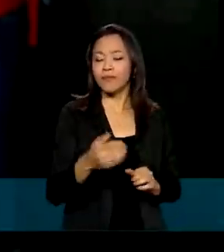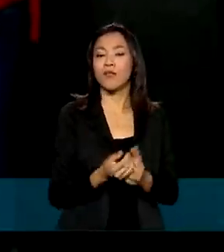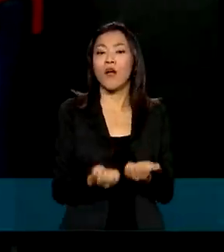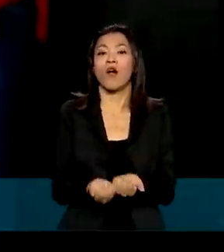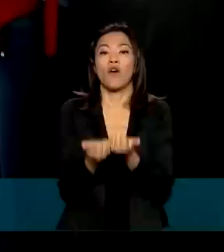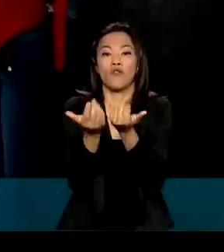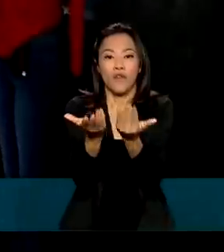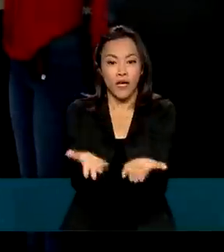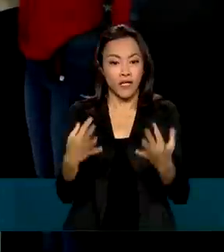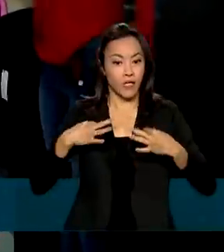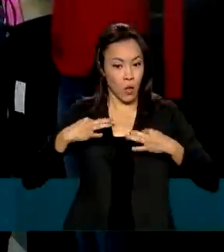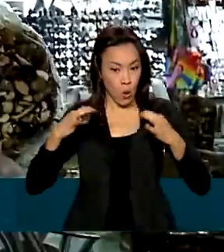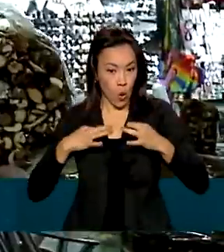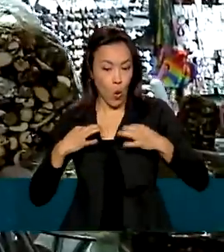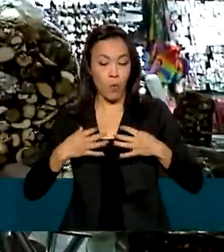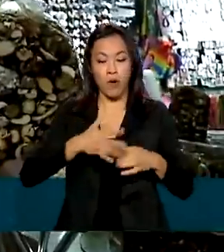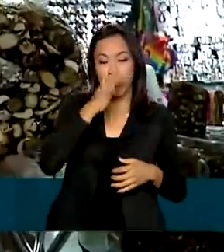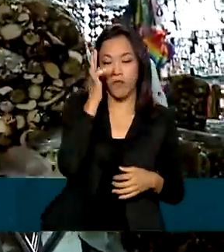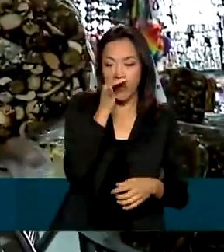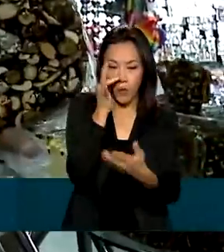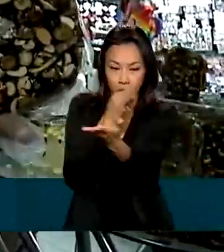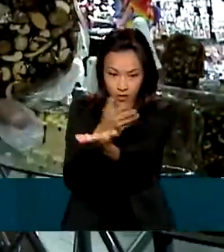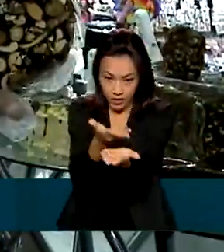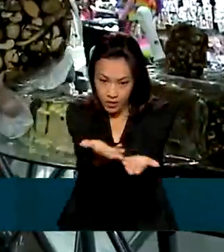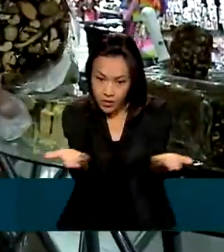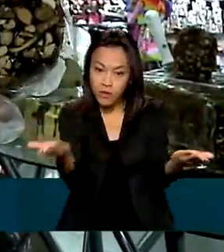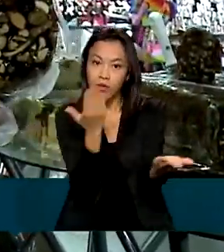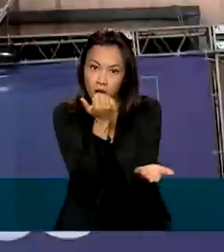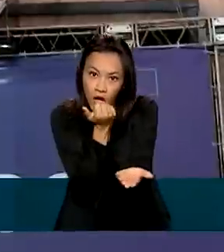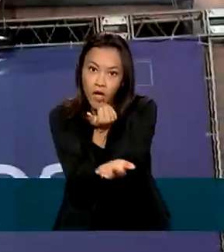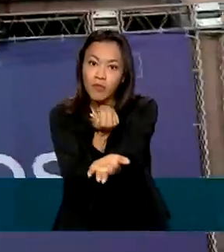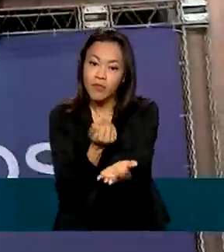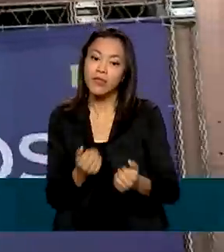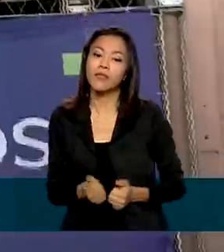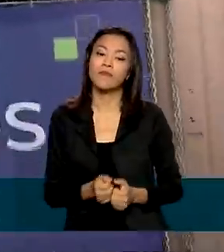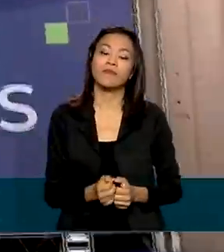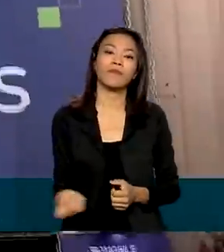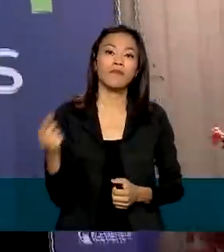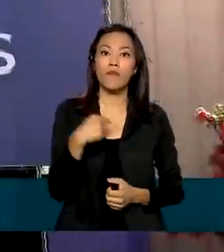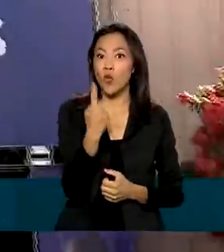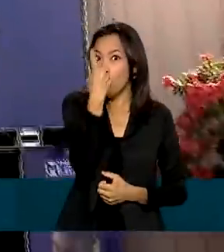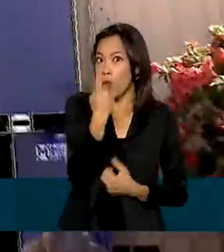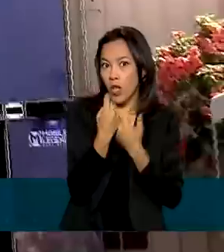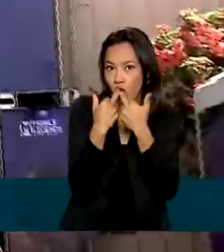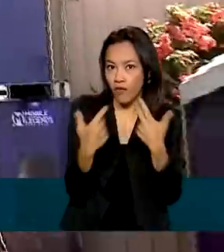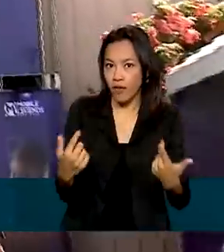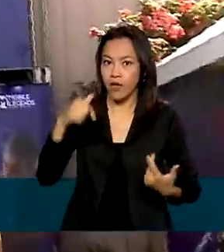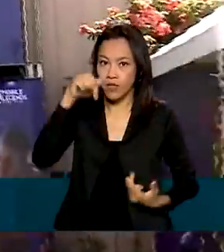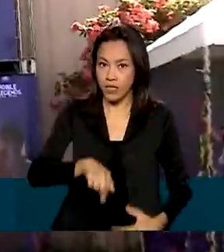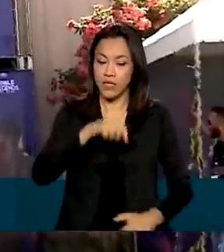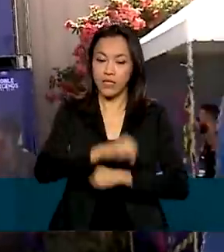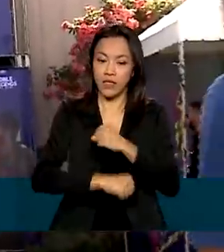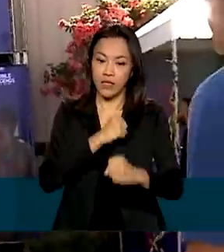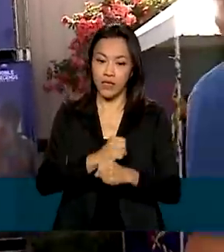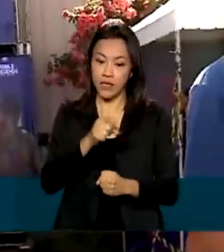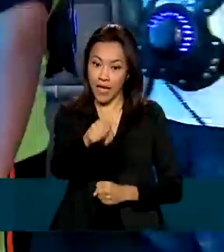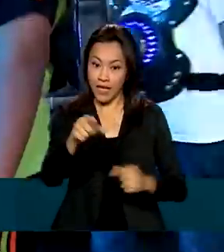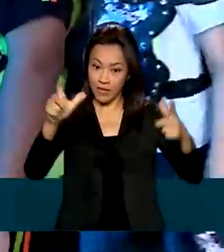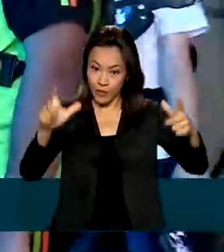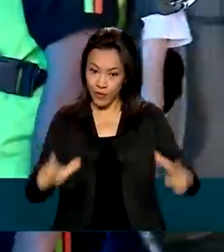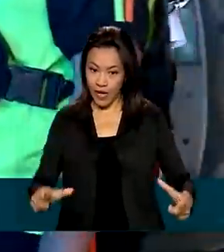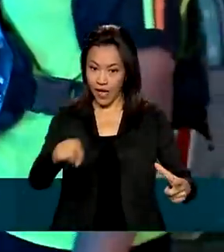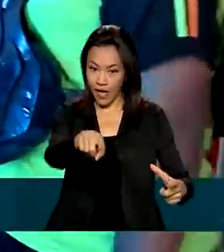oferecem desde roupas e flores a produtos alimentícios. Uma das novidades deste ano é a Arena Games,